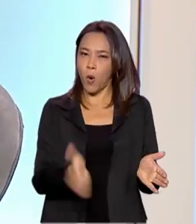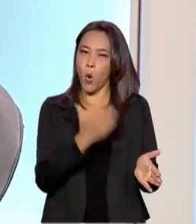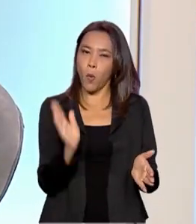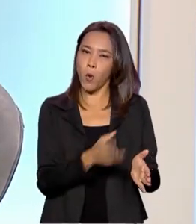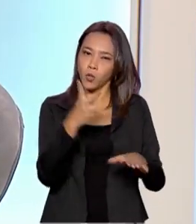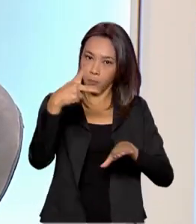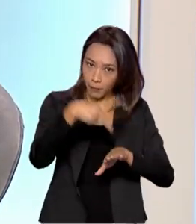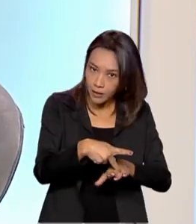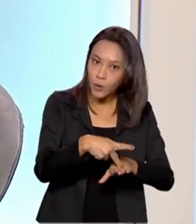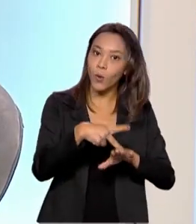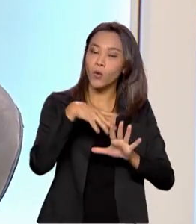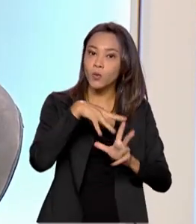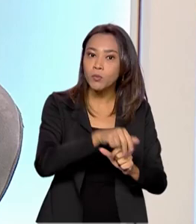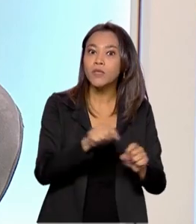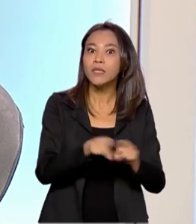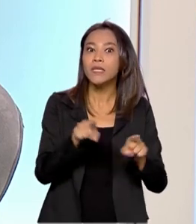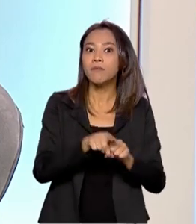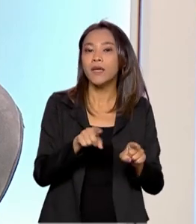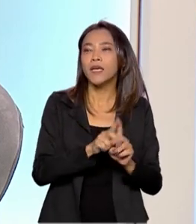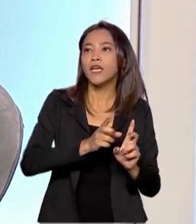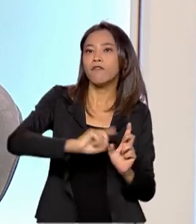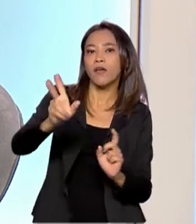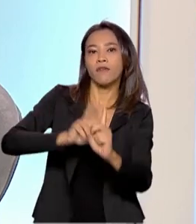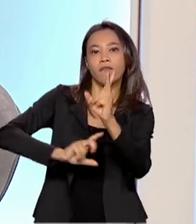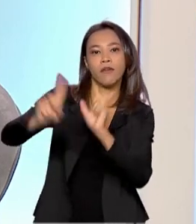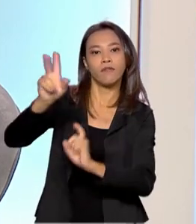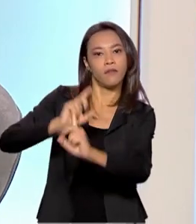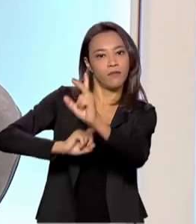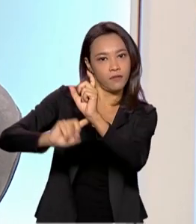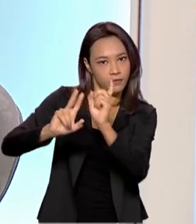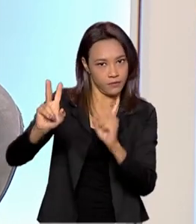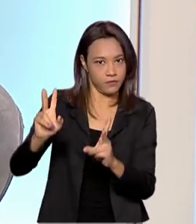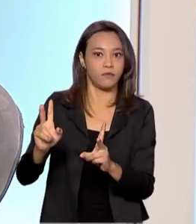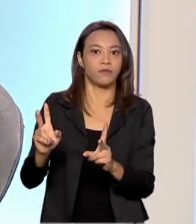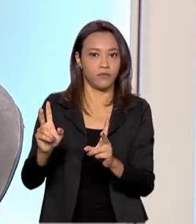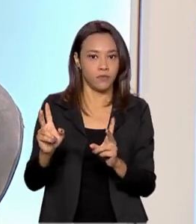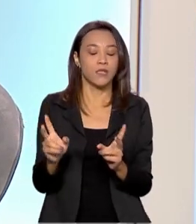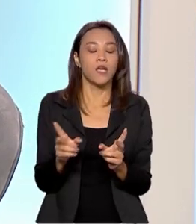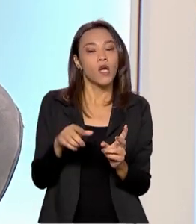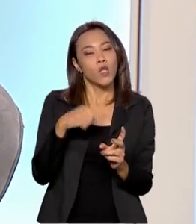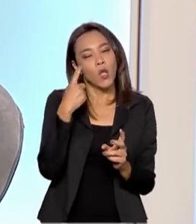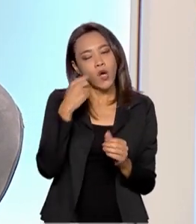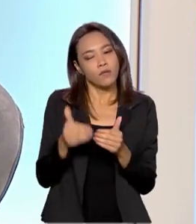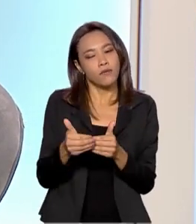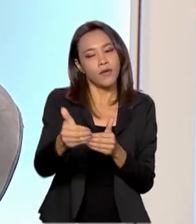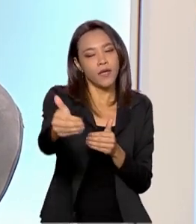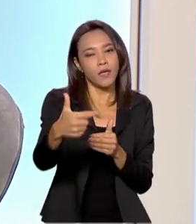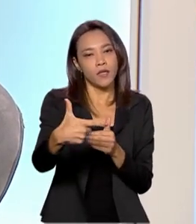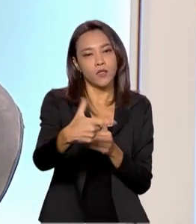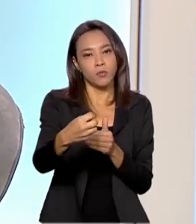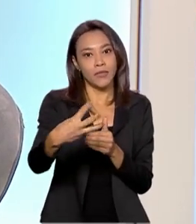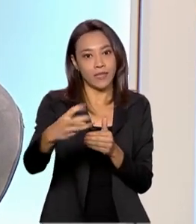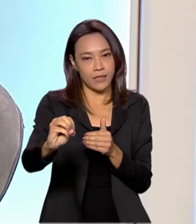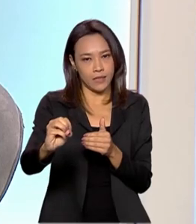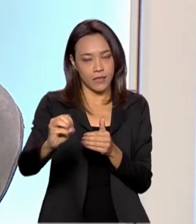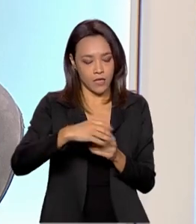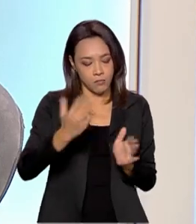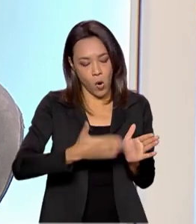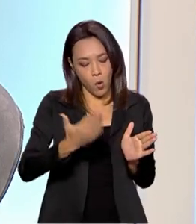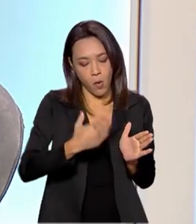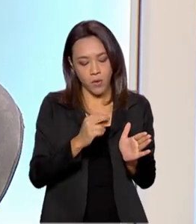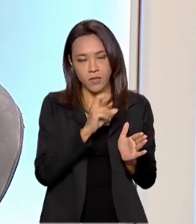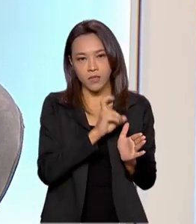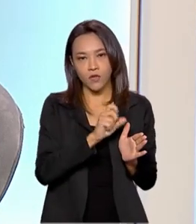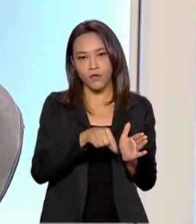o sétimo maior exportador de petróleo do mundo. Ok? Quando nós olhamos 2030, com essa produção de 5